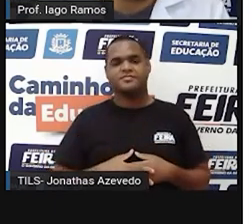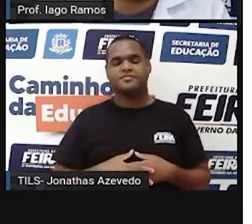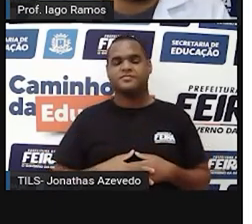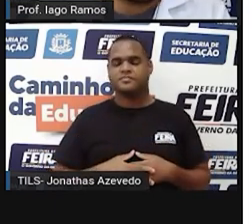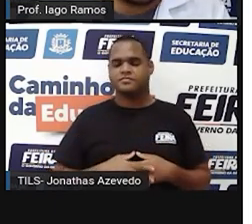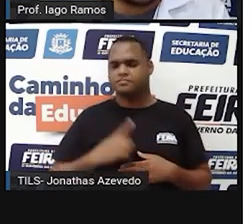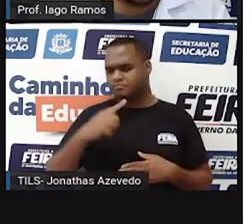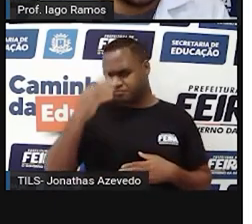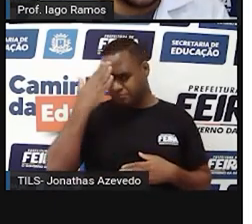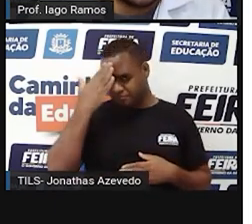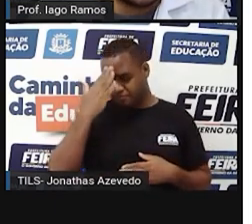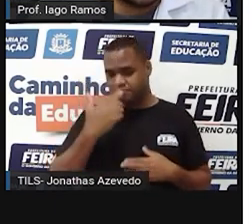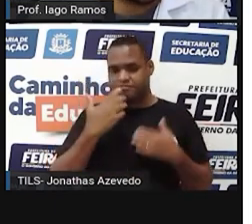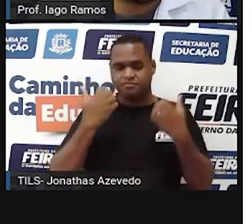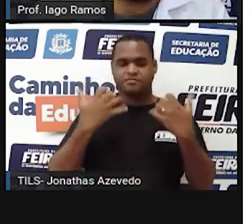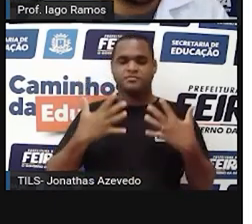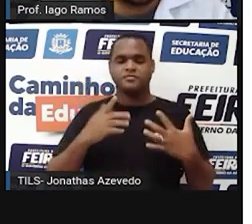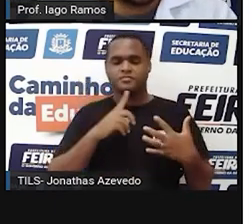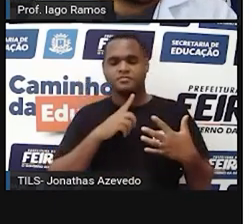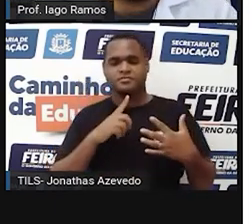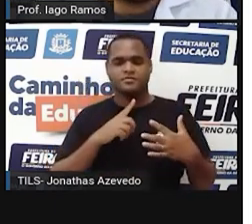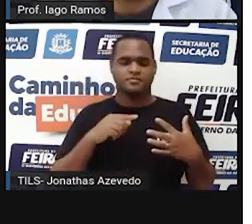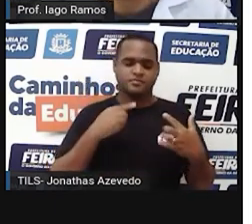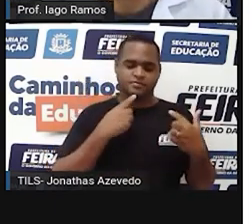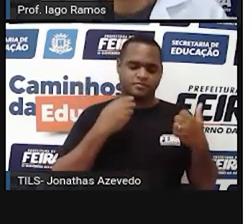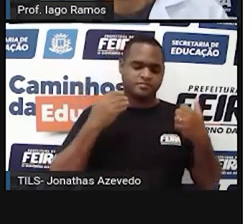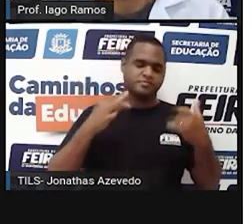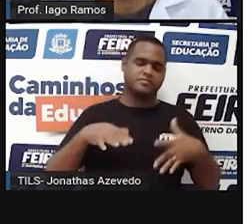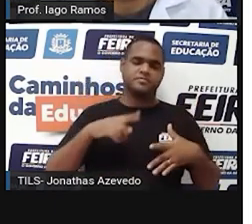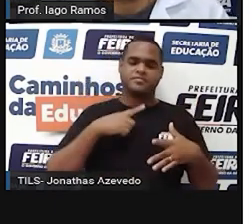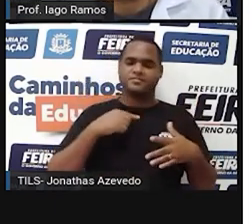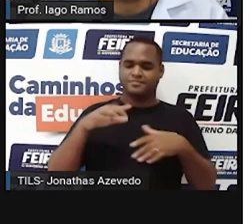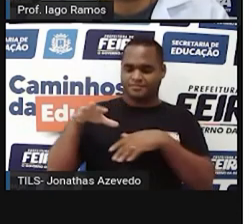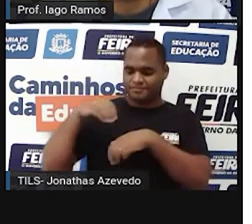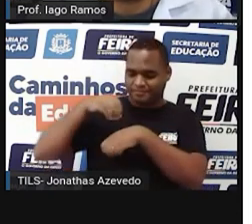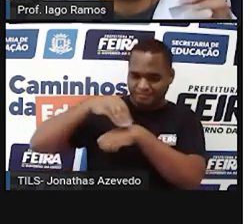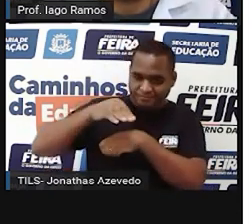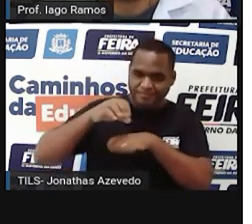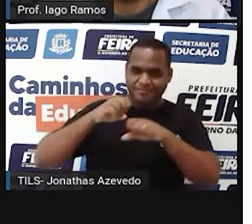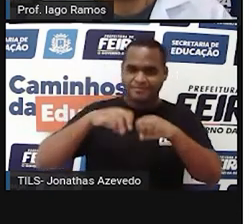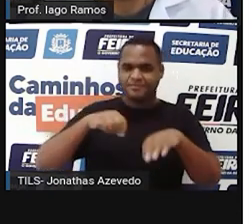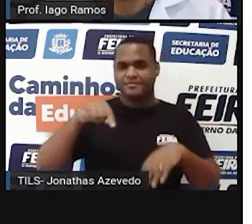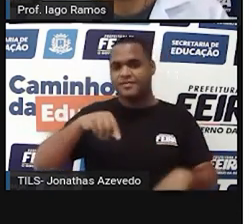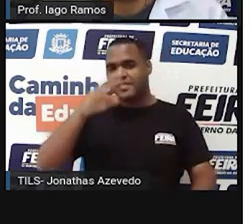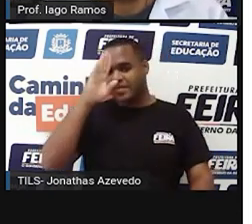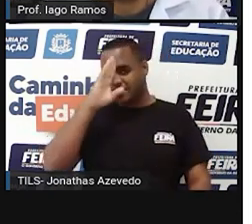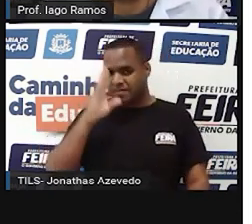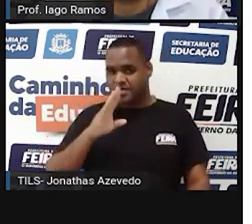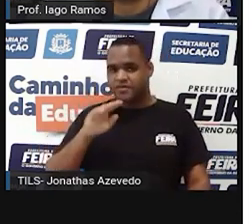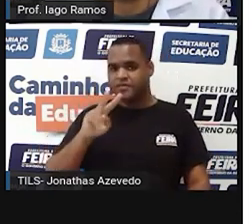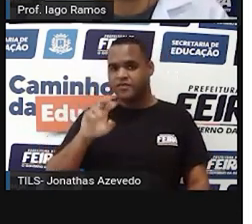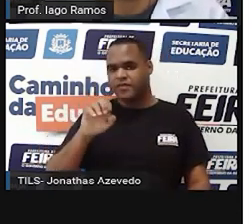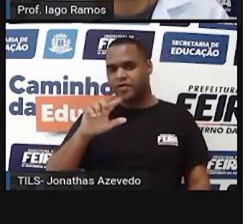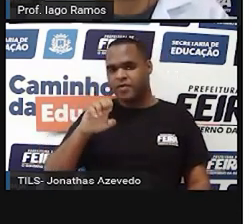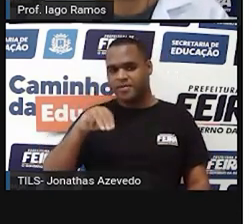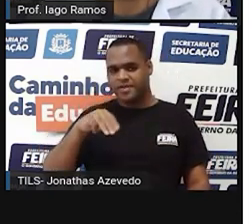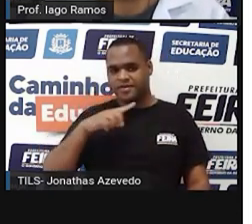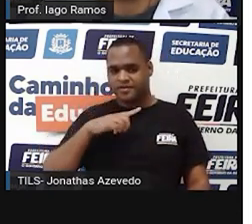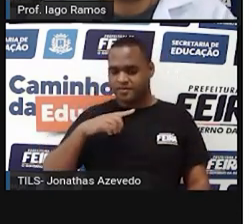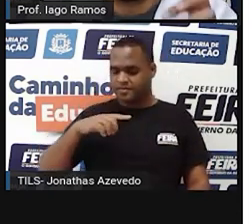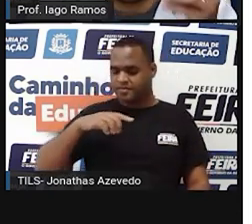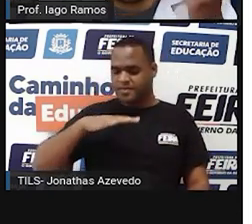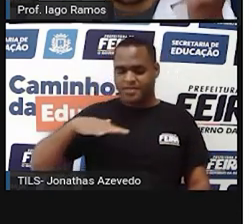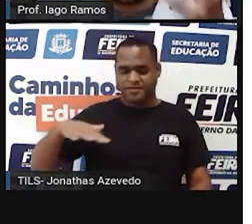Como a gente já foi falado, já foi falado aqui, né? Como eu falei, como eu trouxe para a aula. Aqui no Brasil, a unidade de volume é o metro